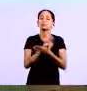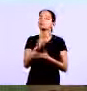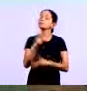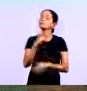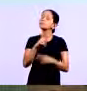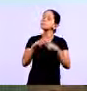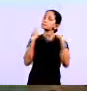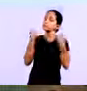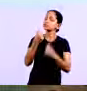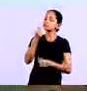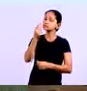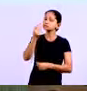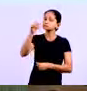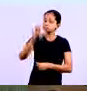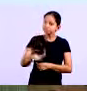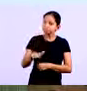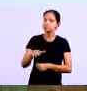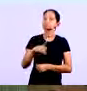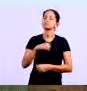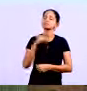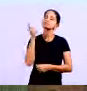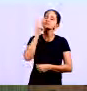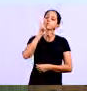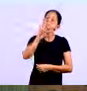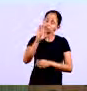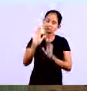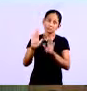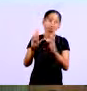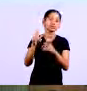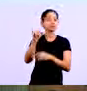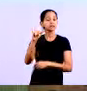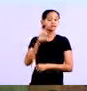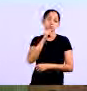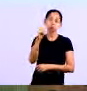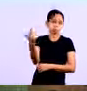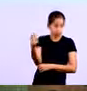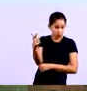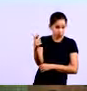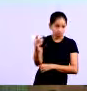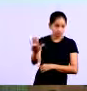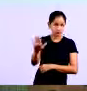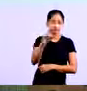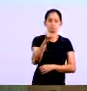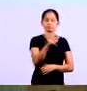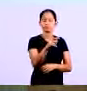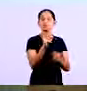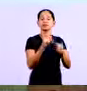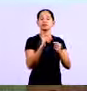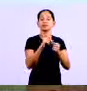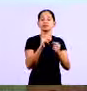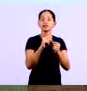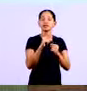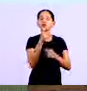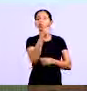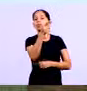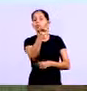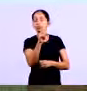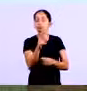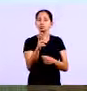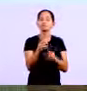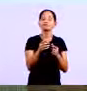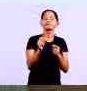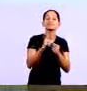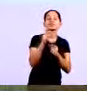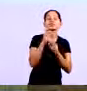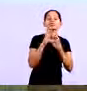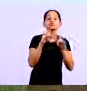ato você conseguir um sistema desse. Mas se ela não tem esse sistema, o que você faz? Você vai adquirir um sistema, você vai